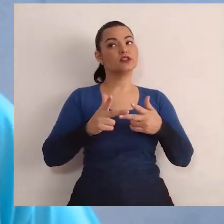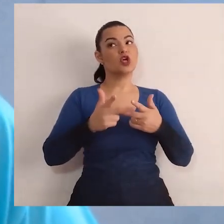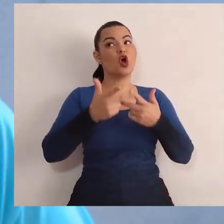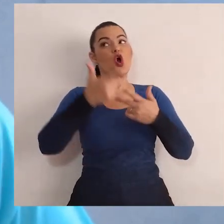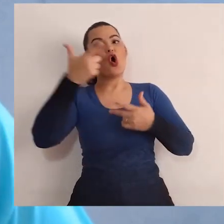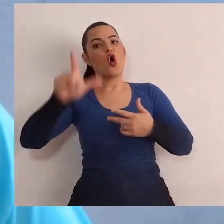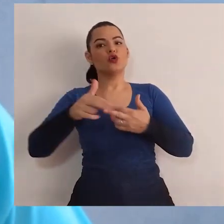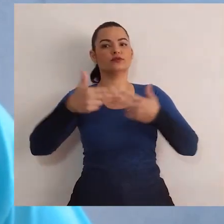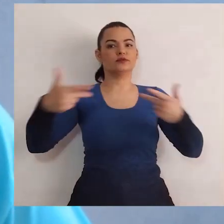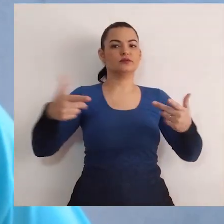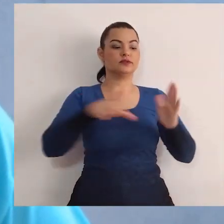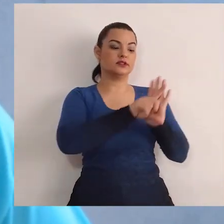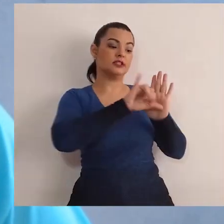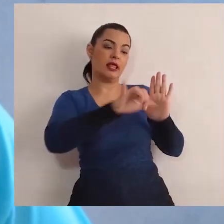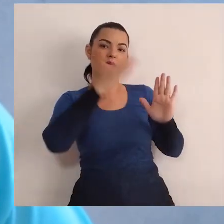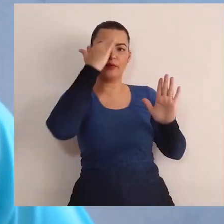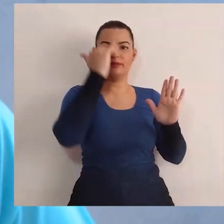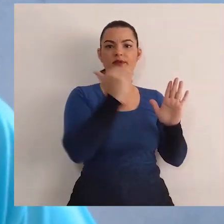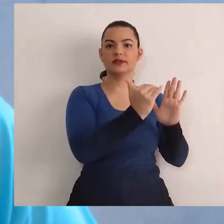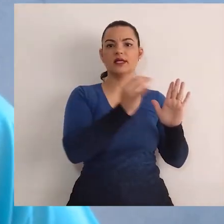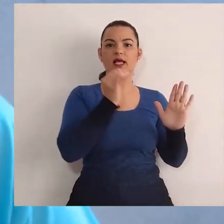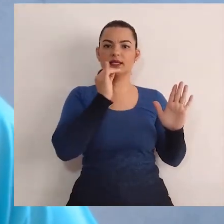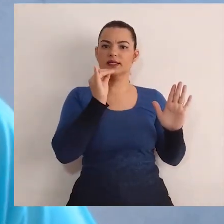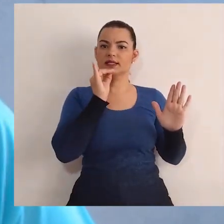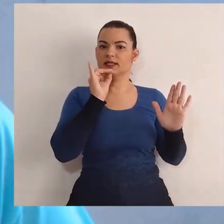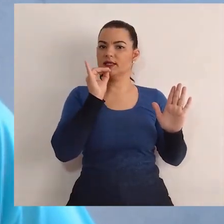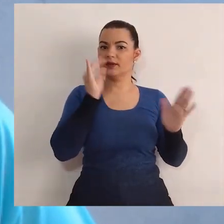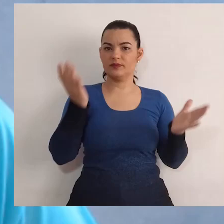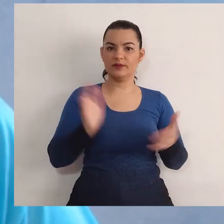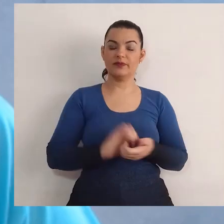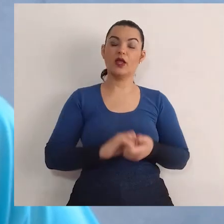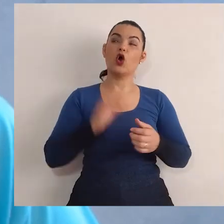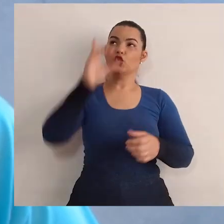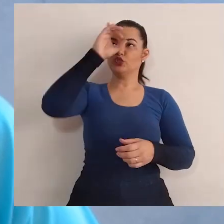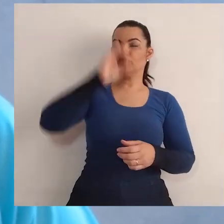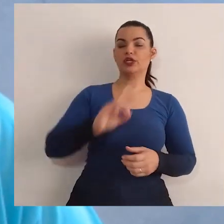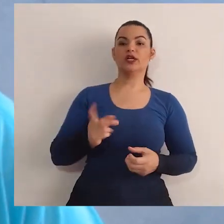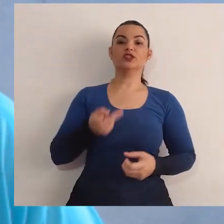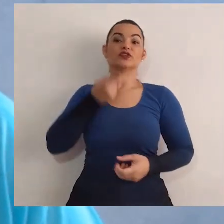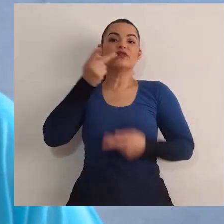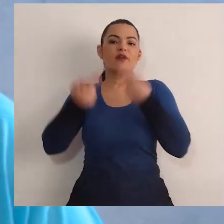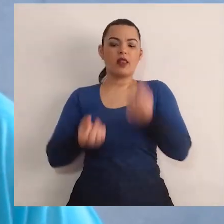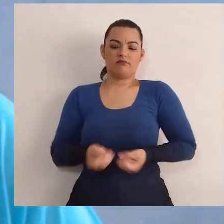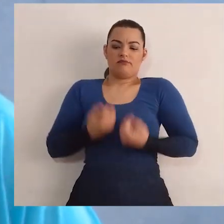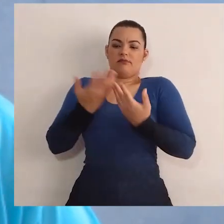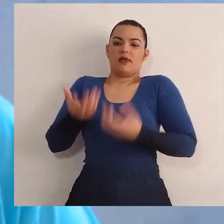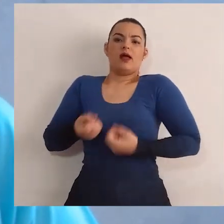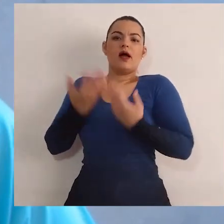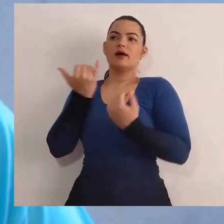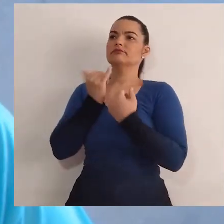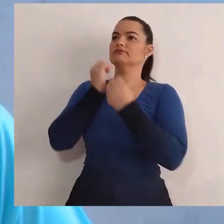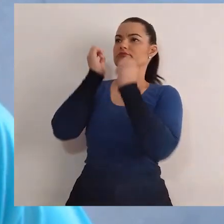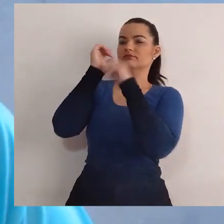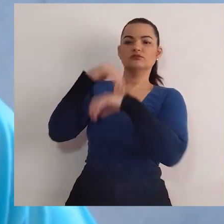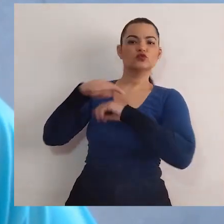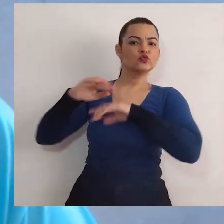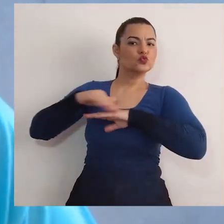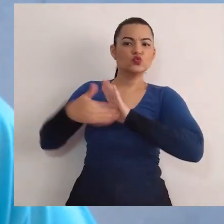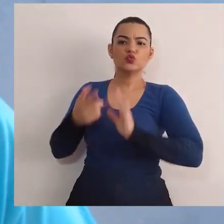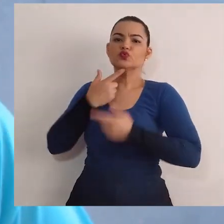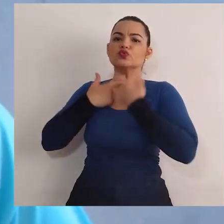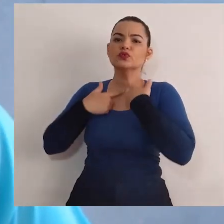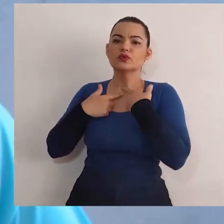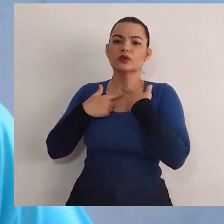ter o direito de falar, de se expressar, não significa ter todas as suas vontades